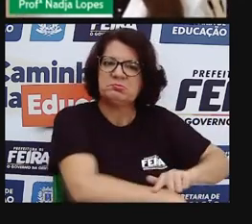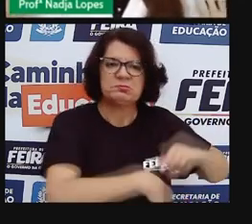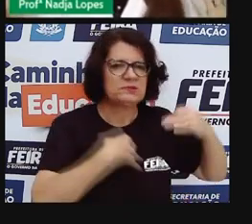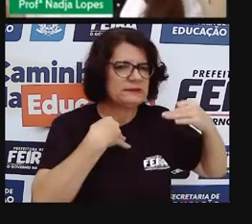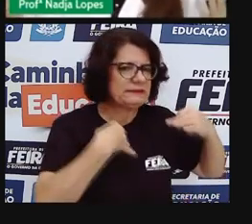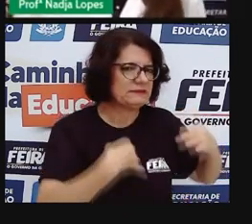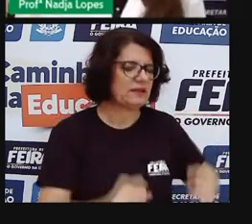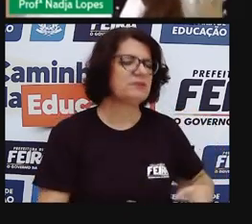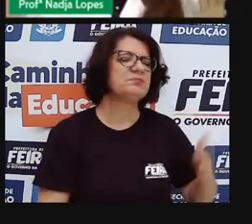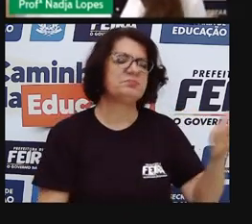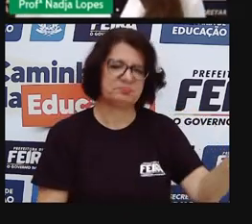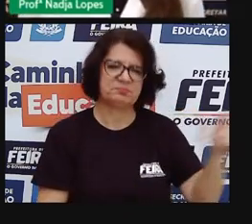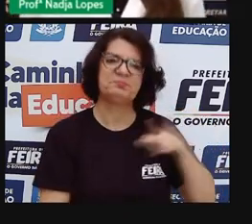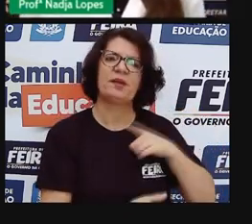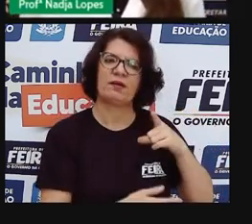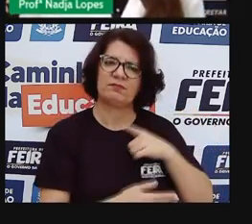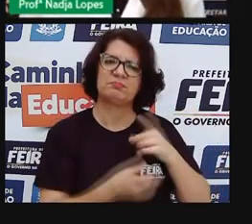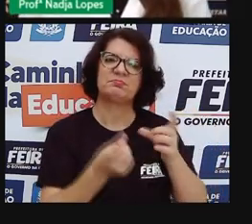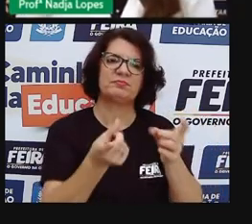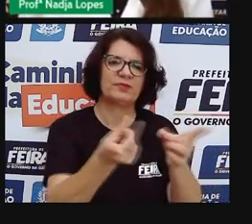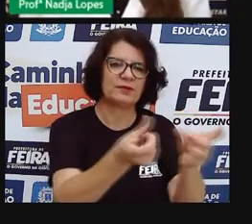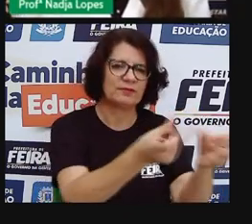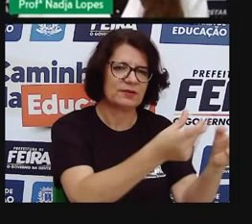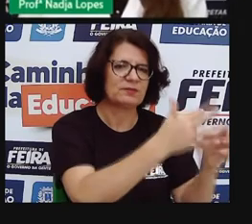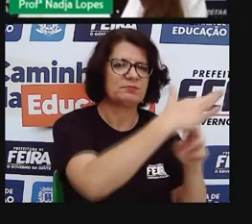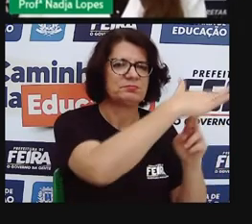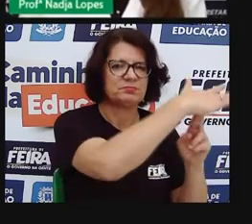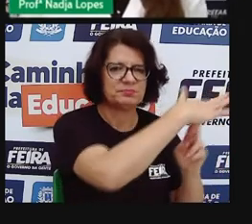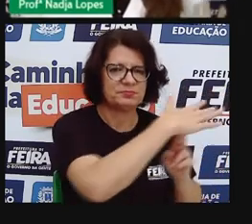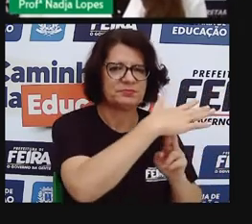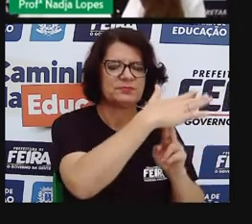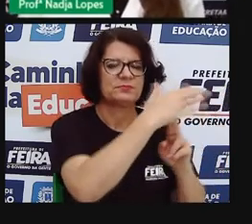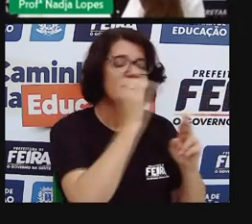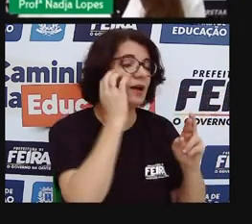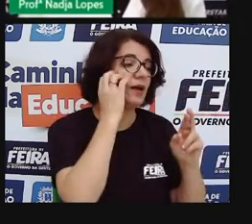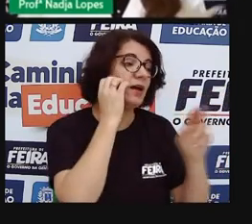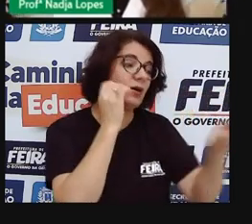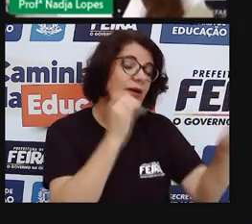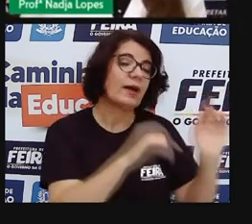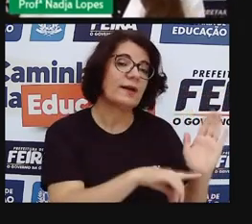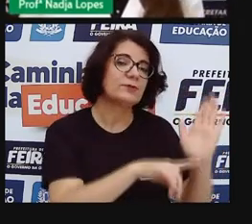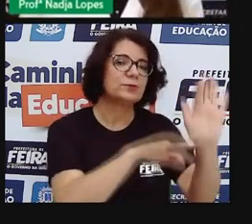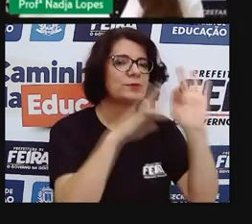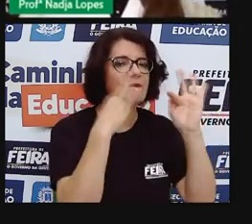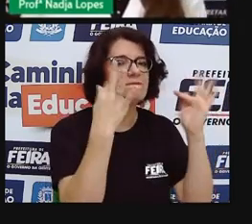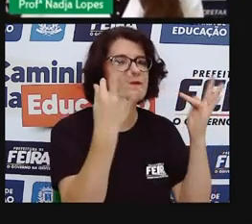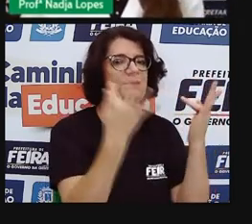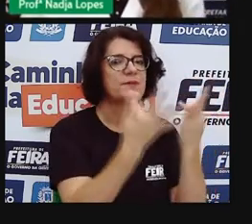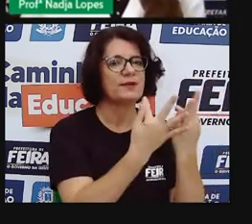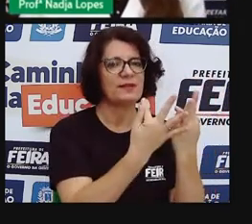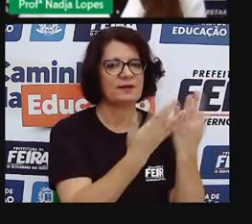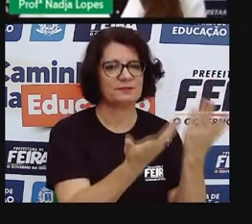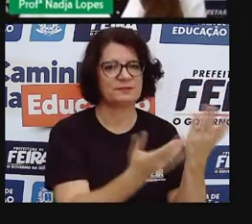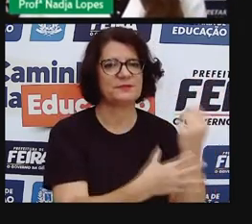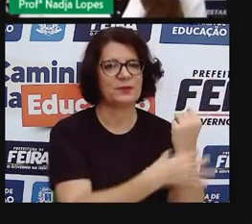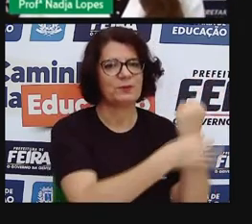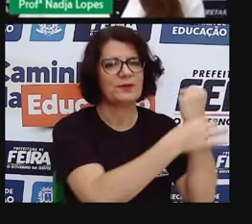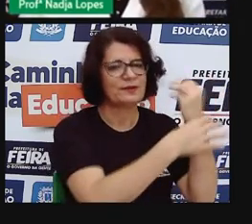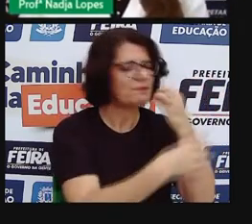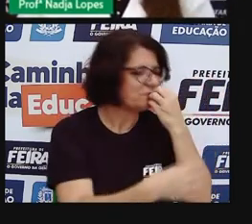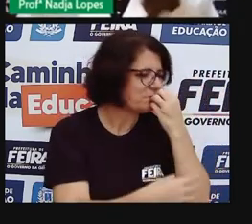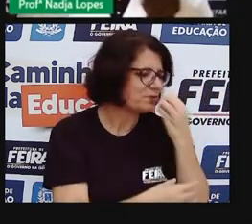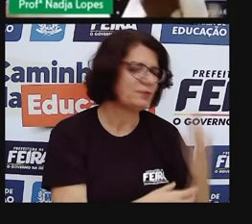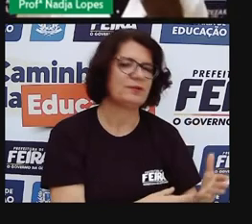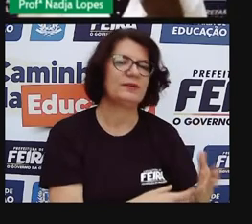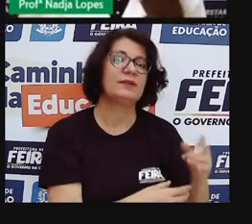como a fonte de sustento pra sua família, pra sua vida. Então, vamos valorizar, é importante, né, a gente tá